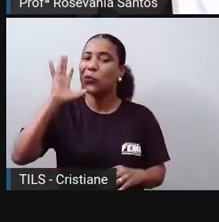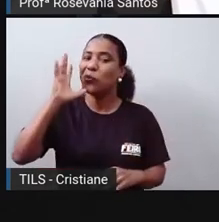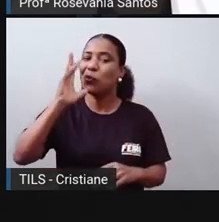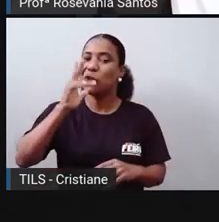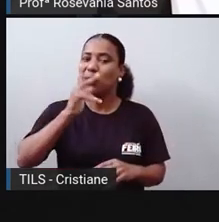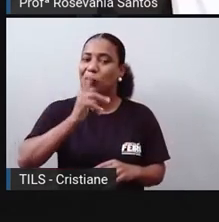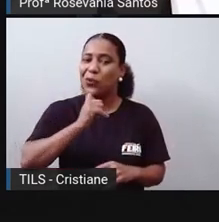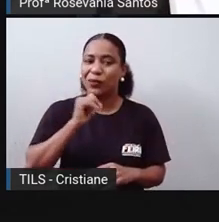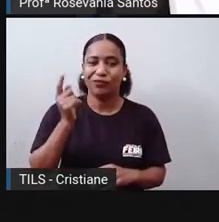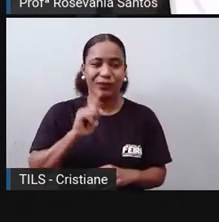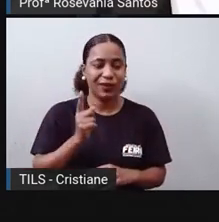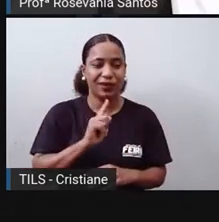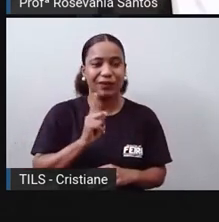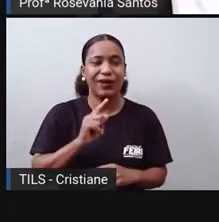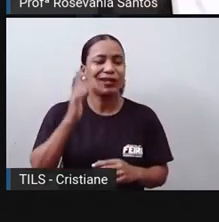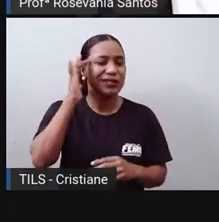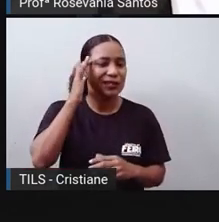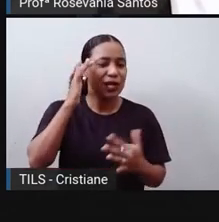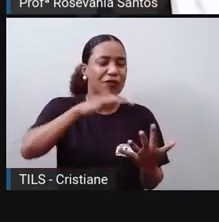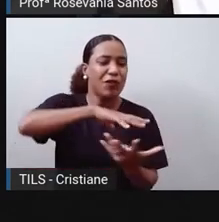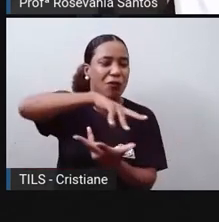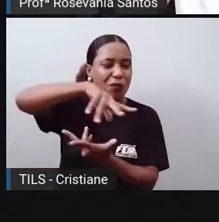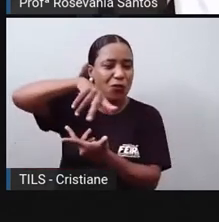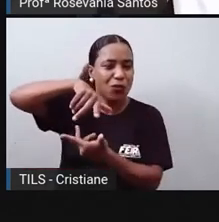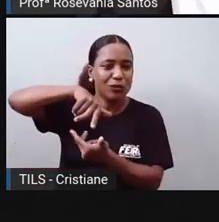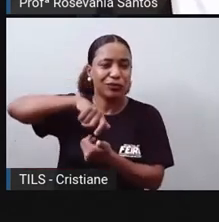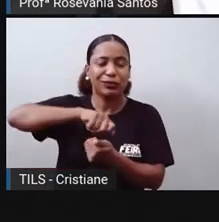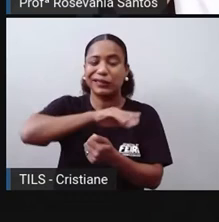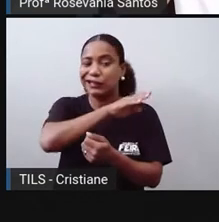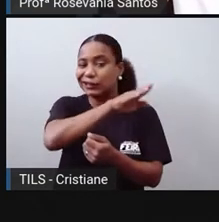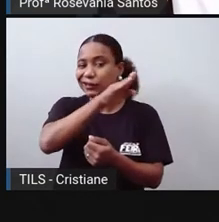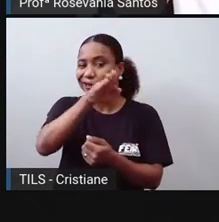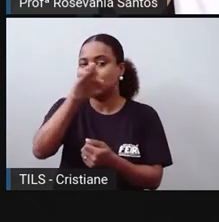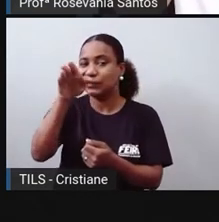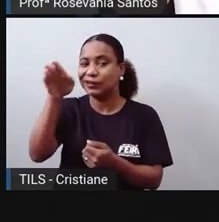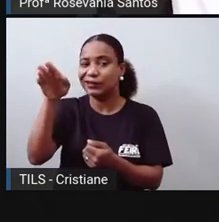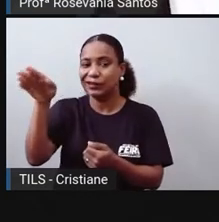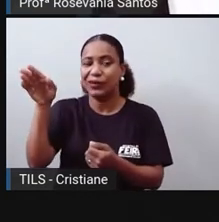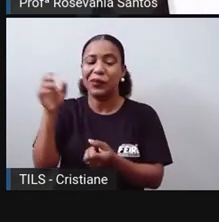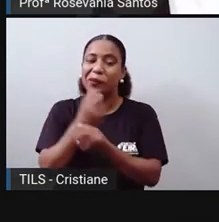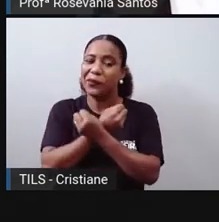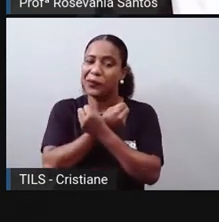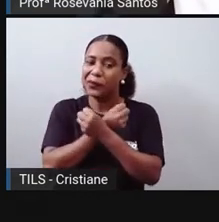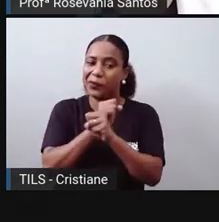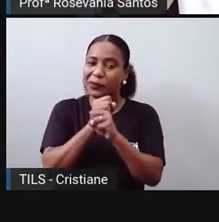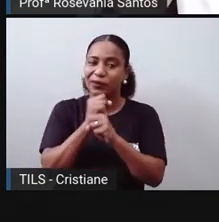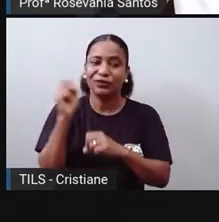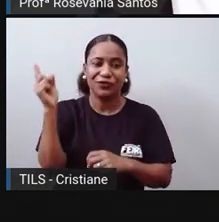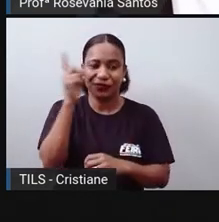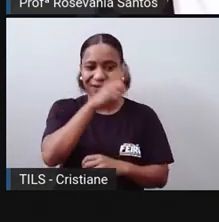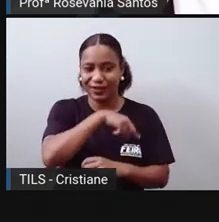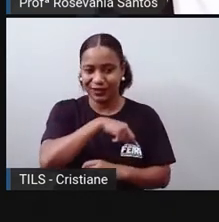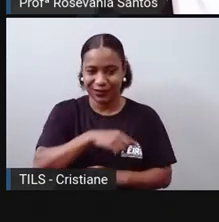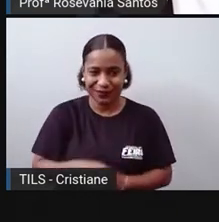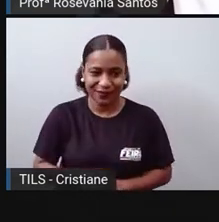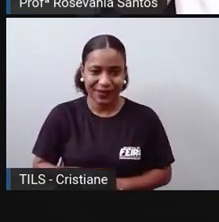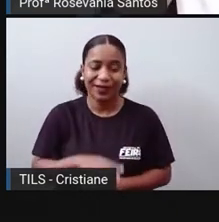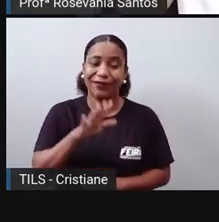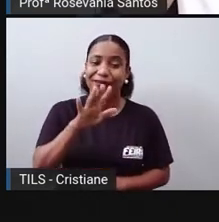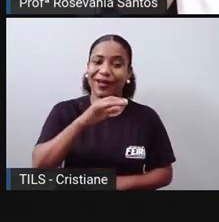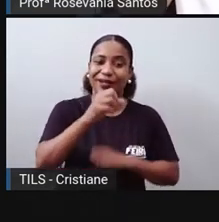achava o mundo muito grande, muito difícil, até de você se transportar. Mas aí, né, já em